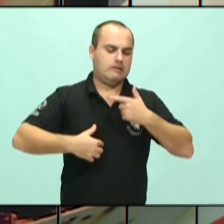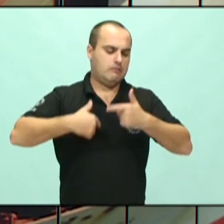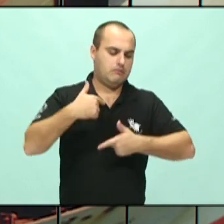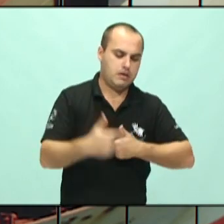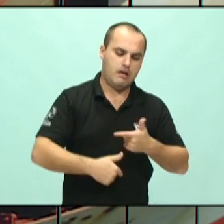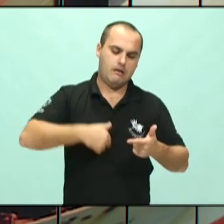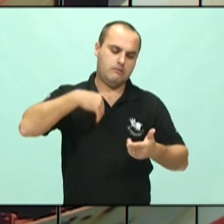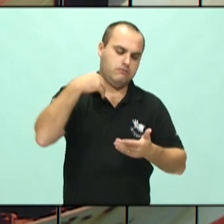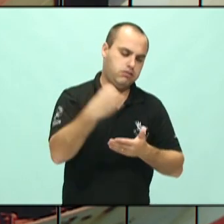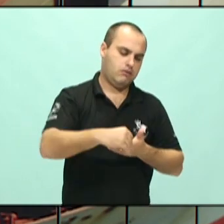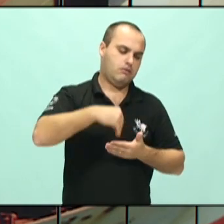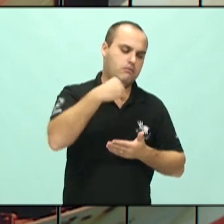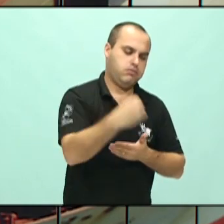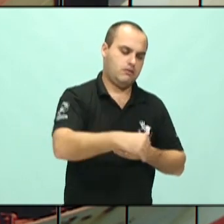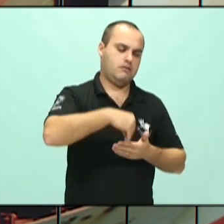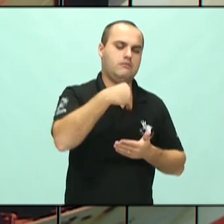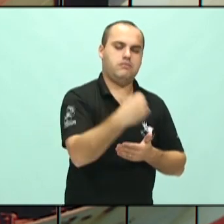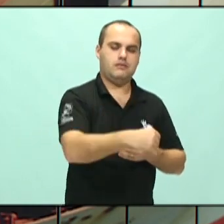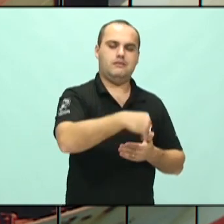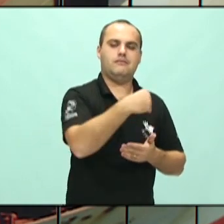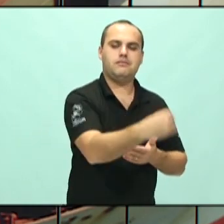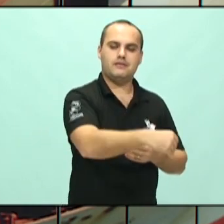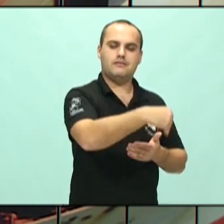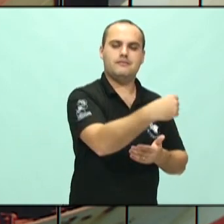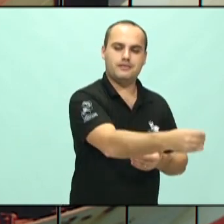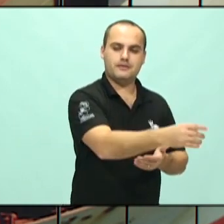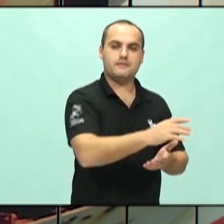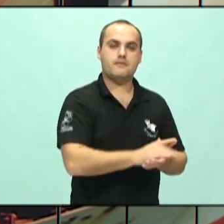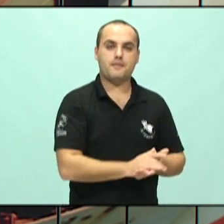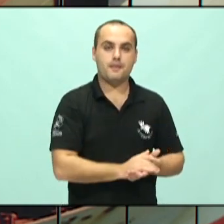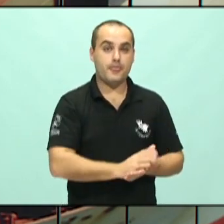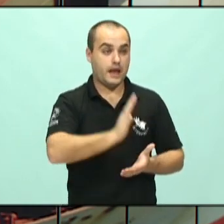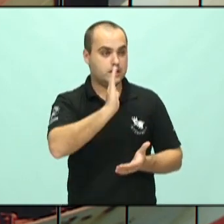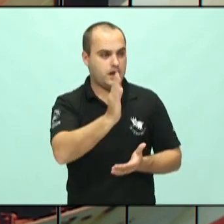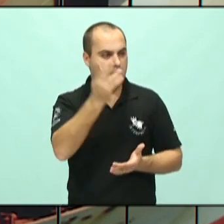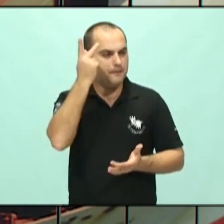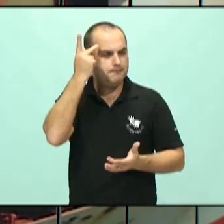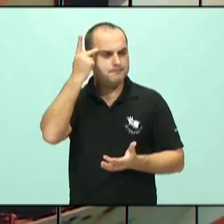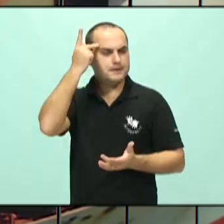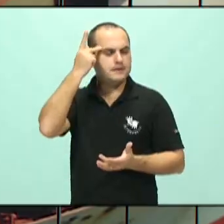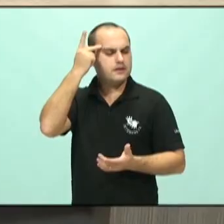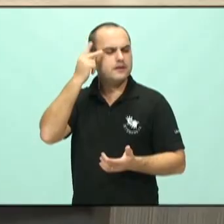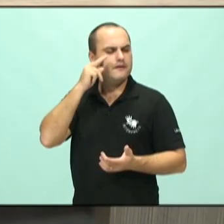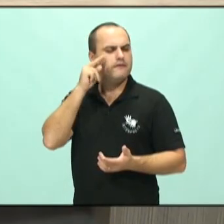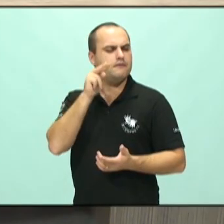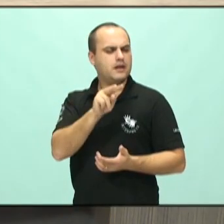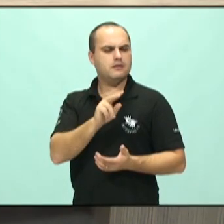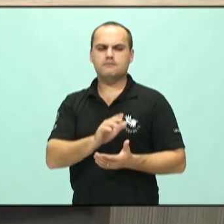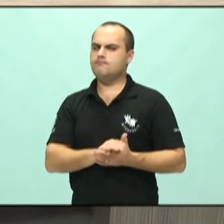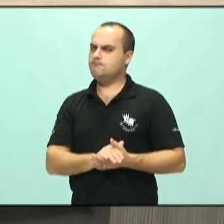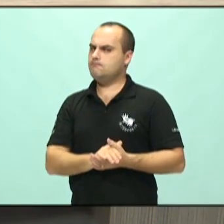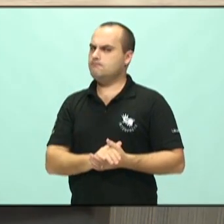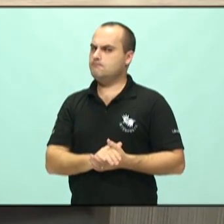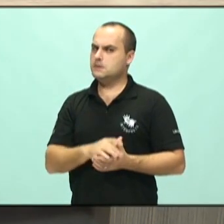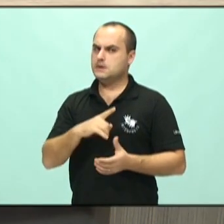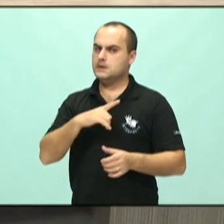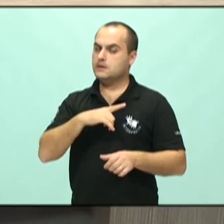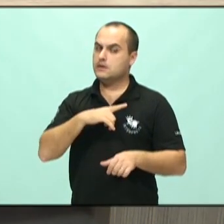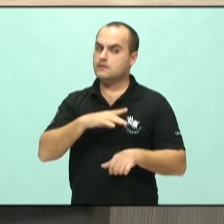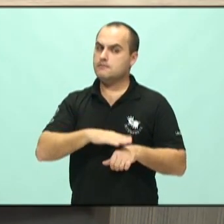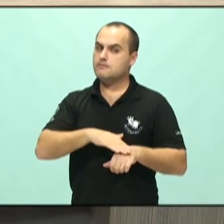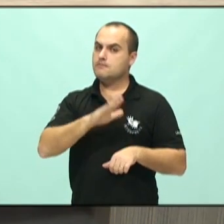razões dele para a ansiedade. E às vezes você enxerga isso, você consegue ver que tem uma coisinha a mais, mas você trata a